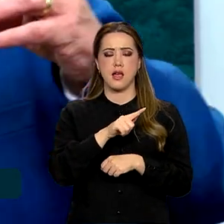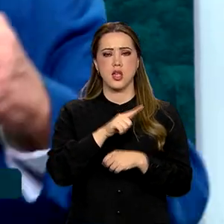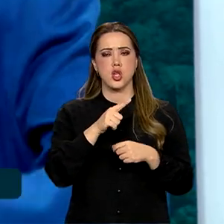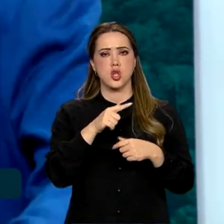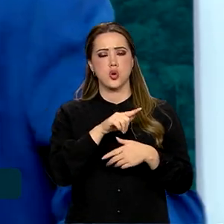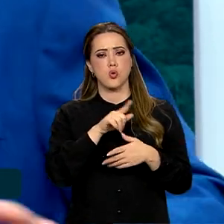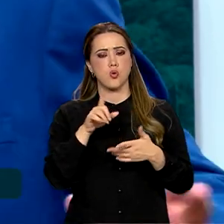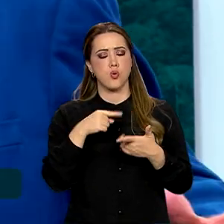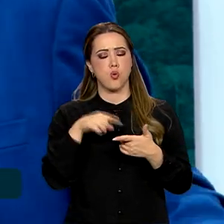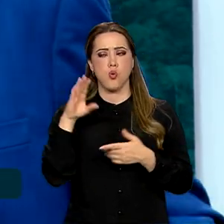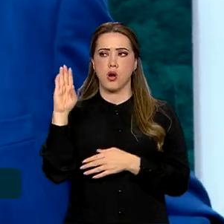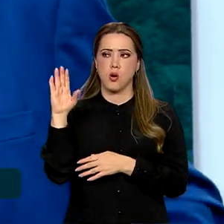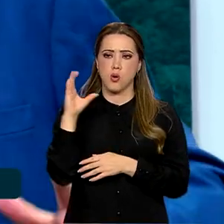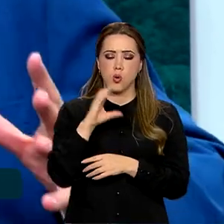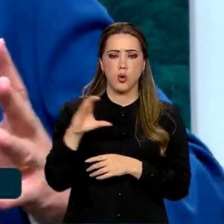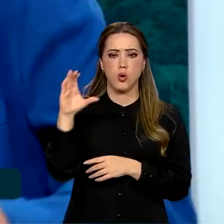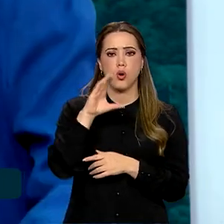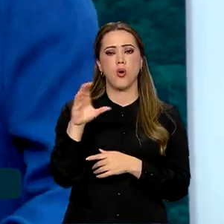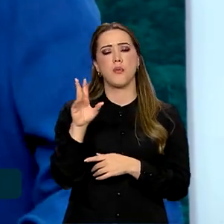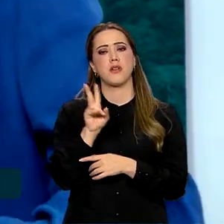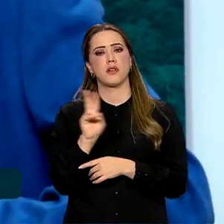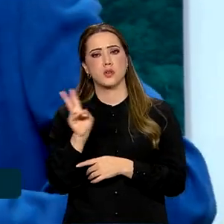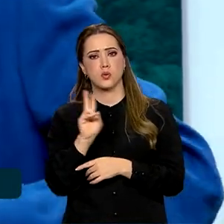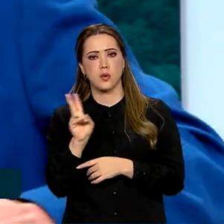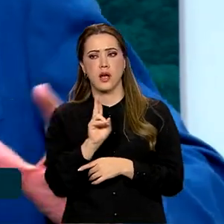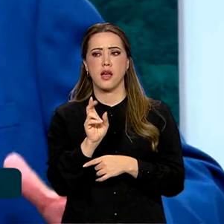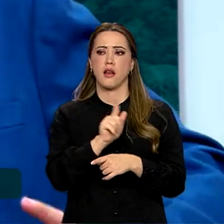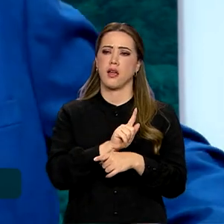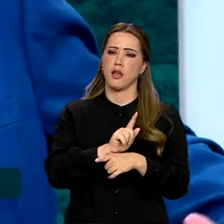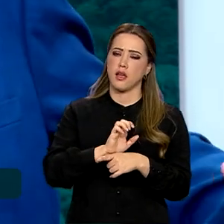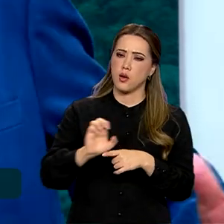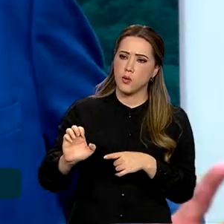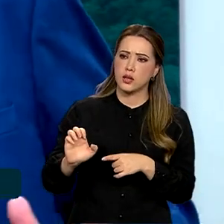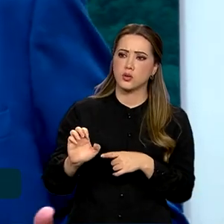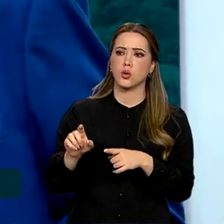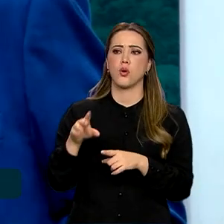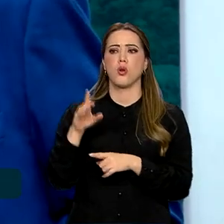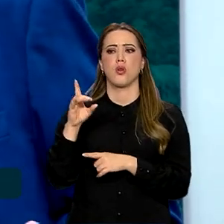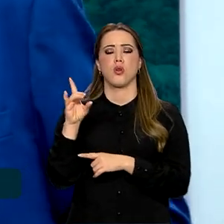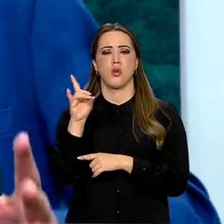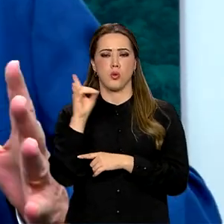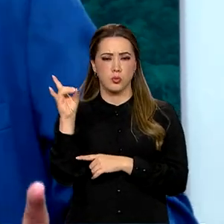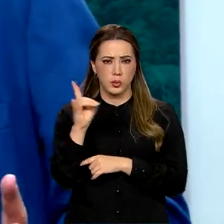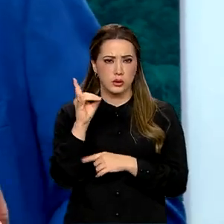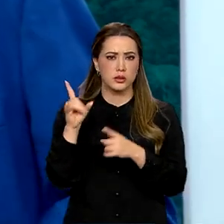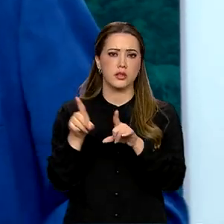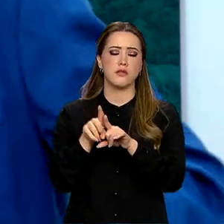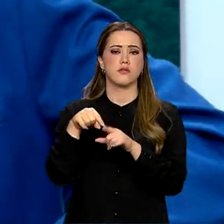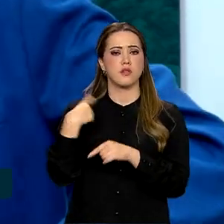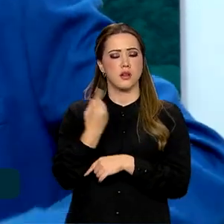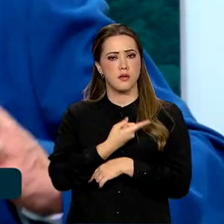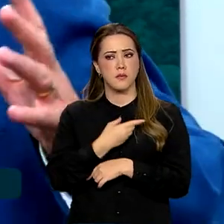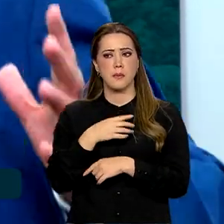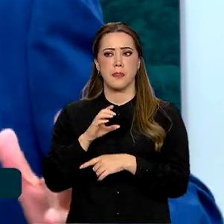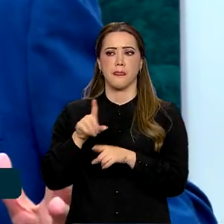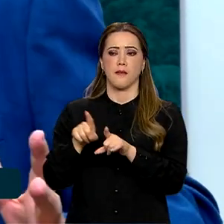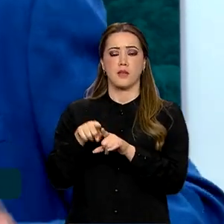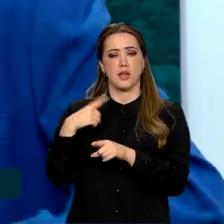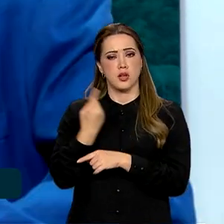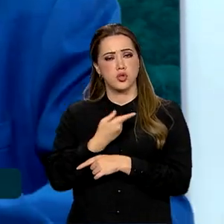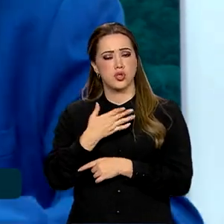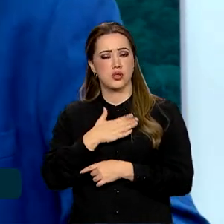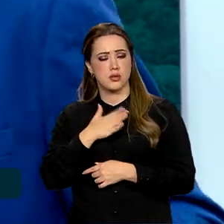a Venezuela, o Equador, a Bolívia. Ou seja, os países que têm aqui a responsabilidade